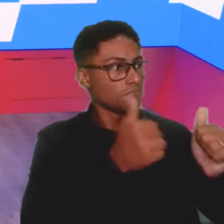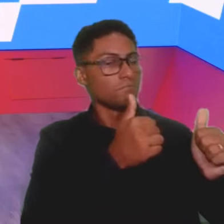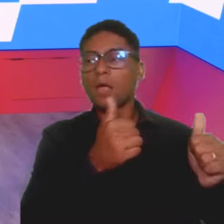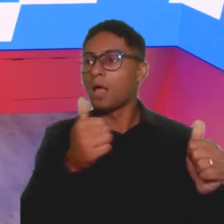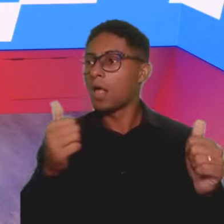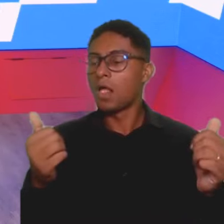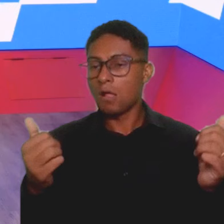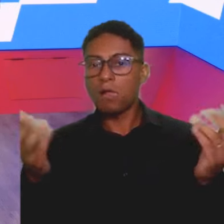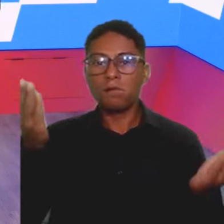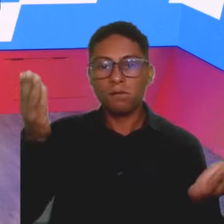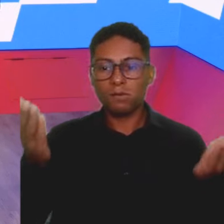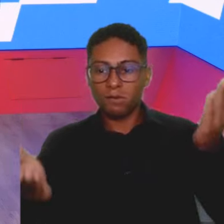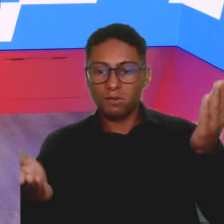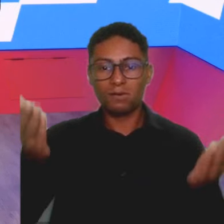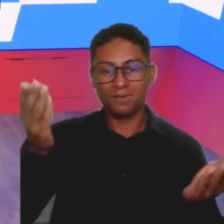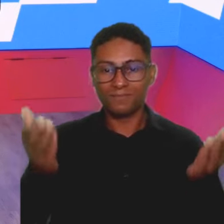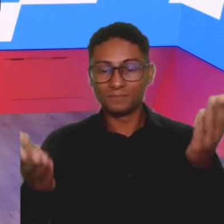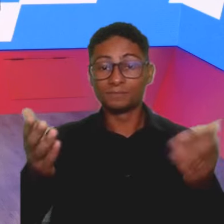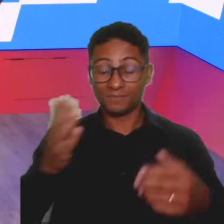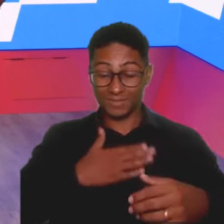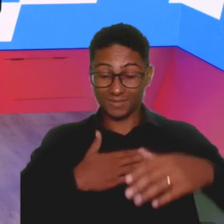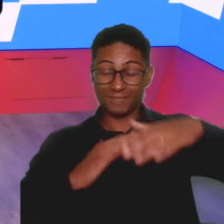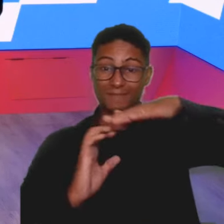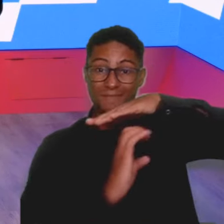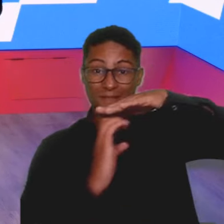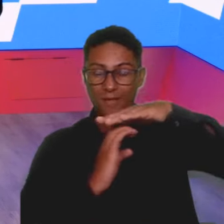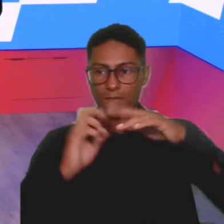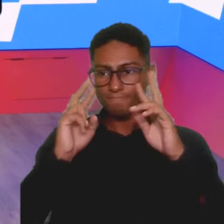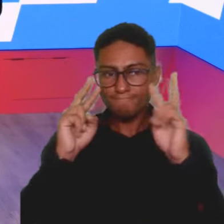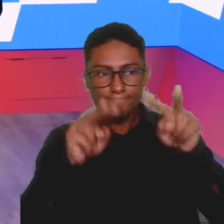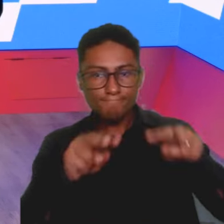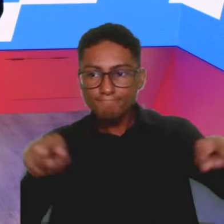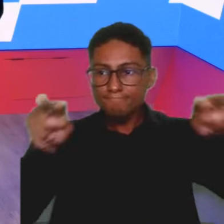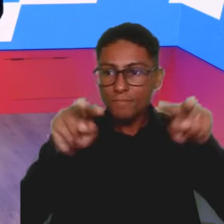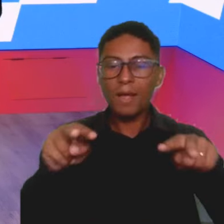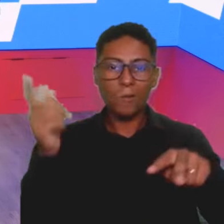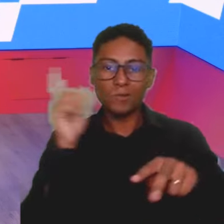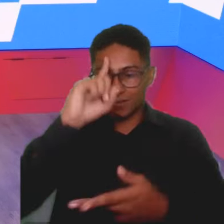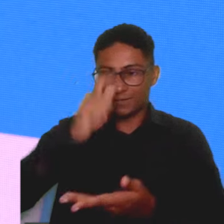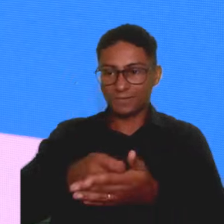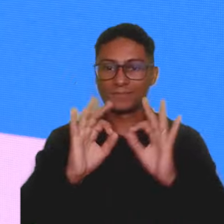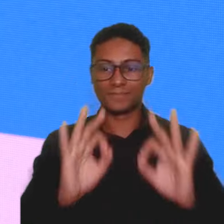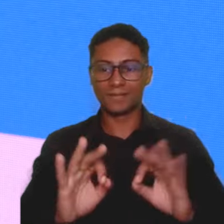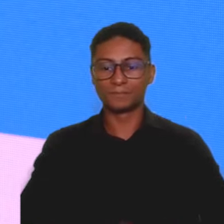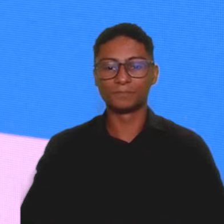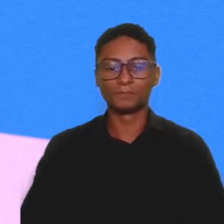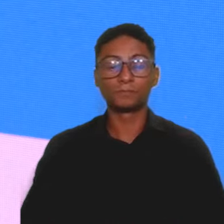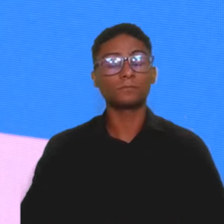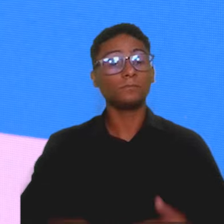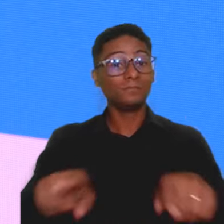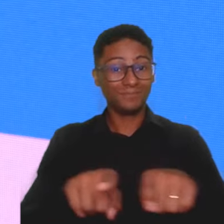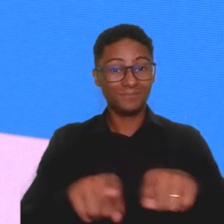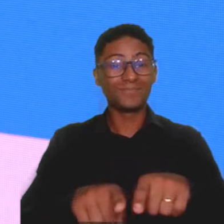Então, quando eu consigo olhar a estrutura da minha empresa, eu começo a tomar decisões mais assertivas. Outro ponto